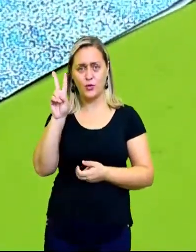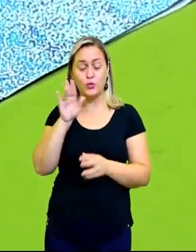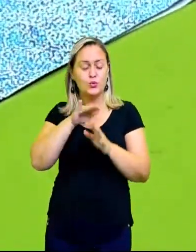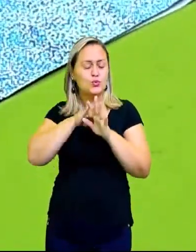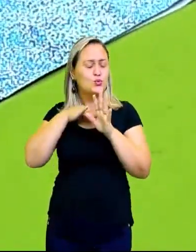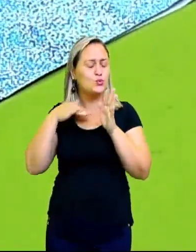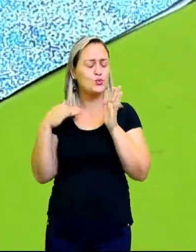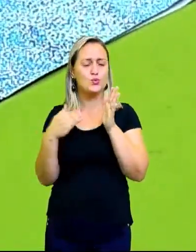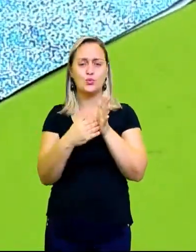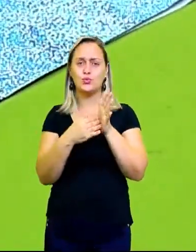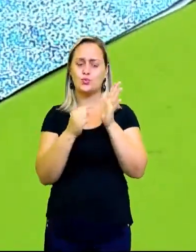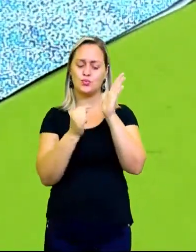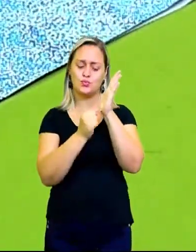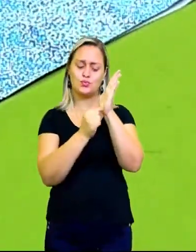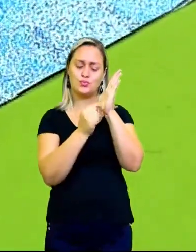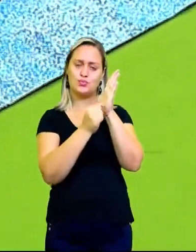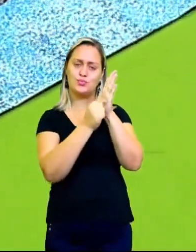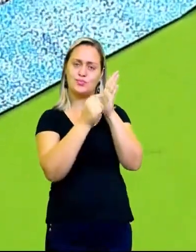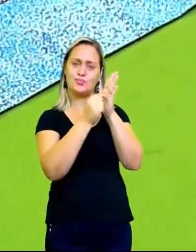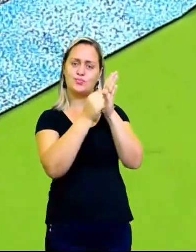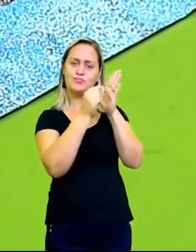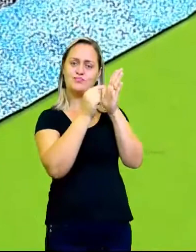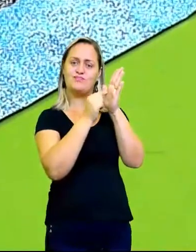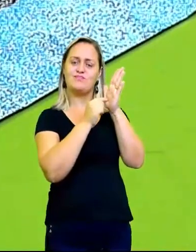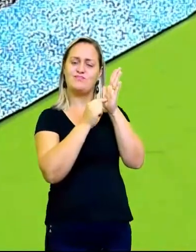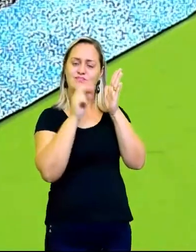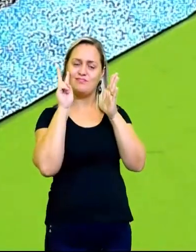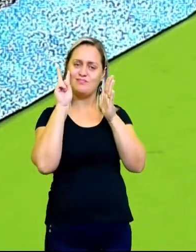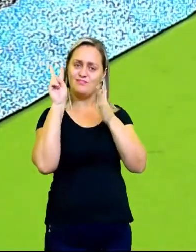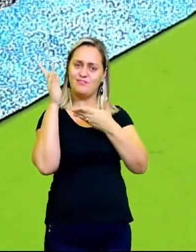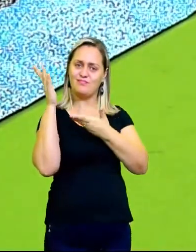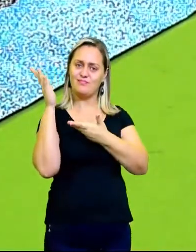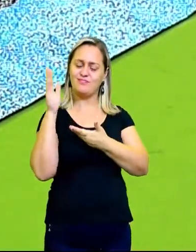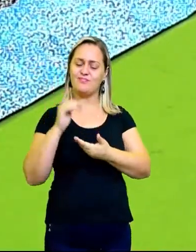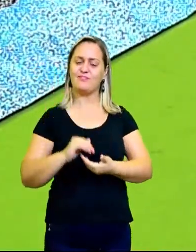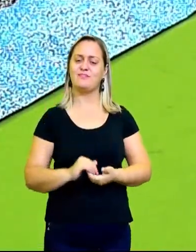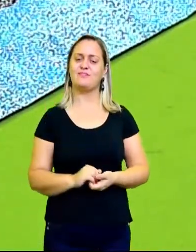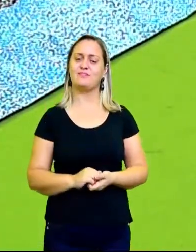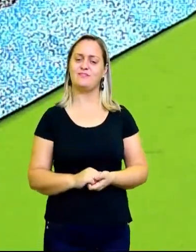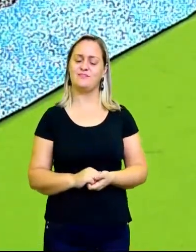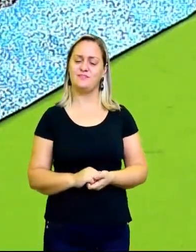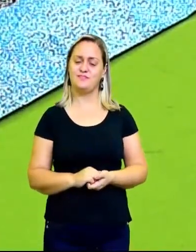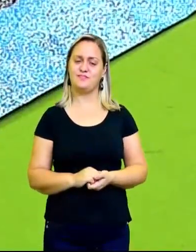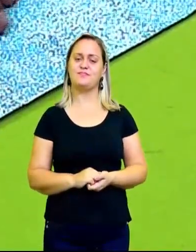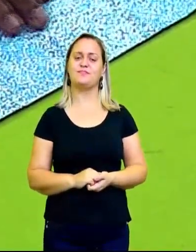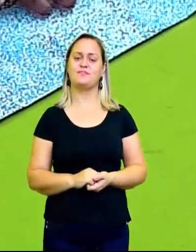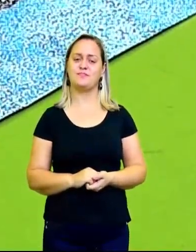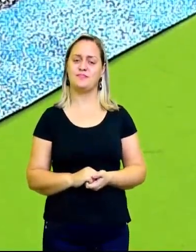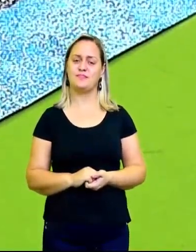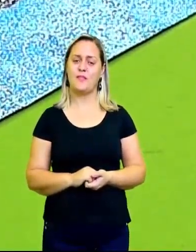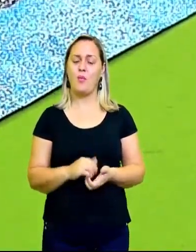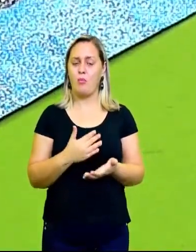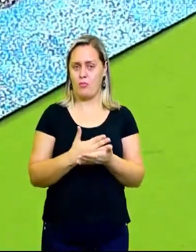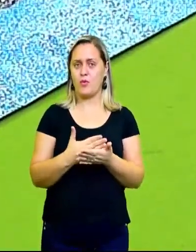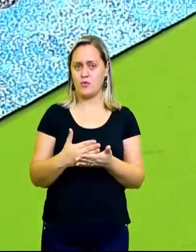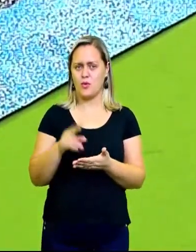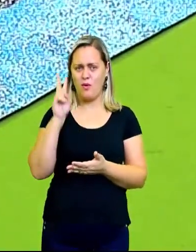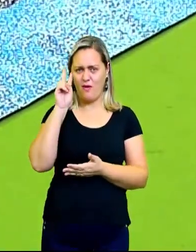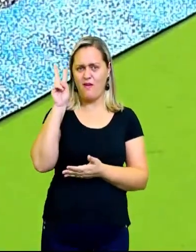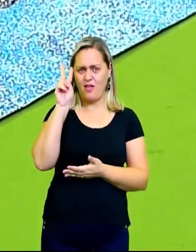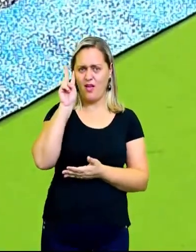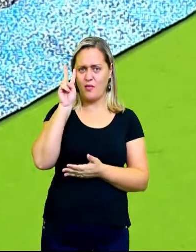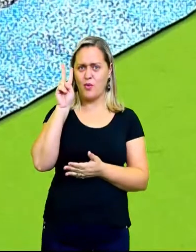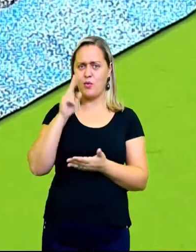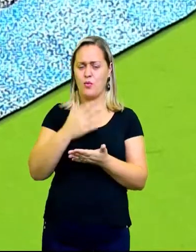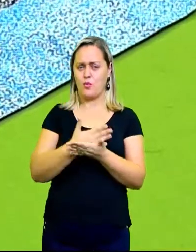a mesma, a paisagem que nós construímos, que foi um desenho, se você passar a mão, se você olhar,